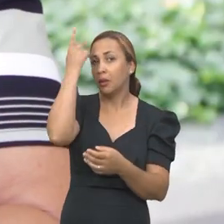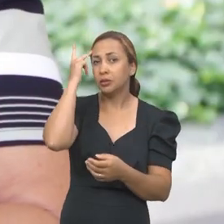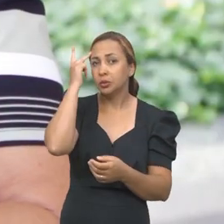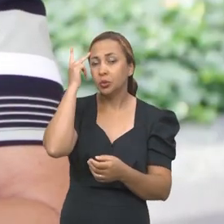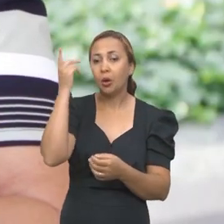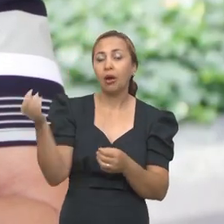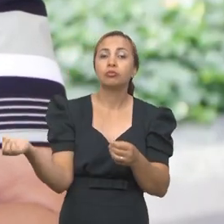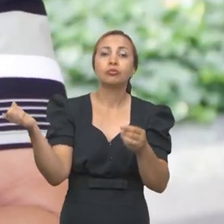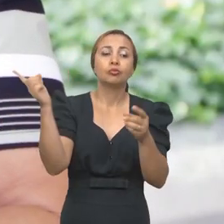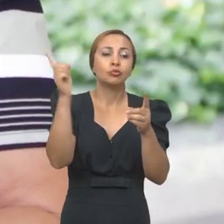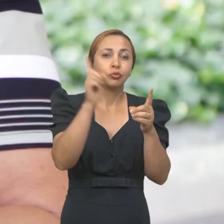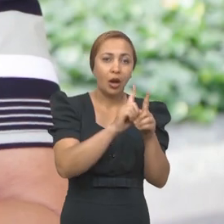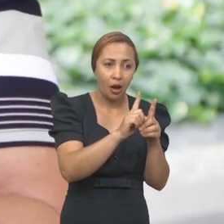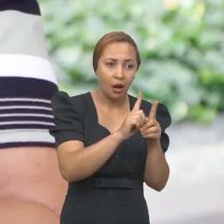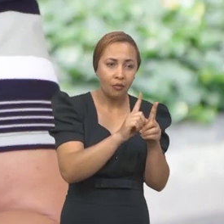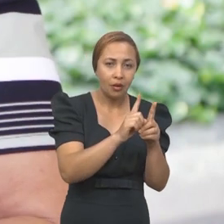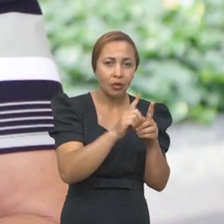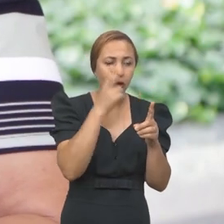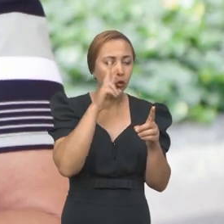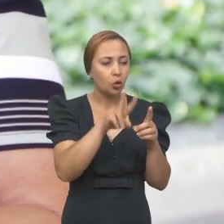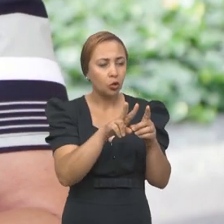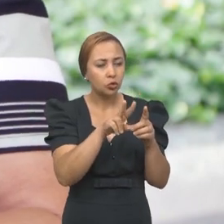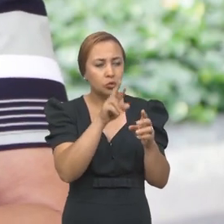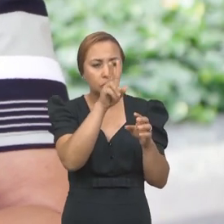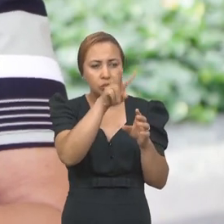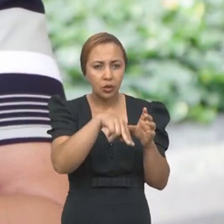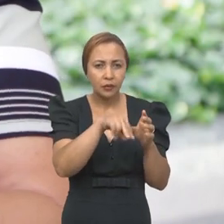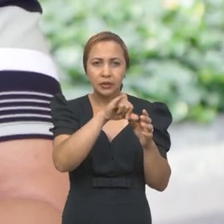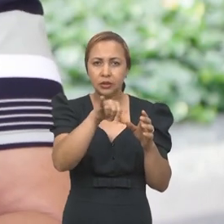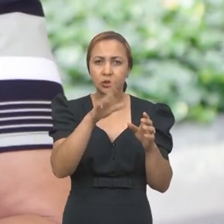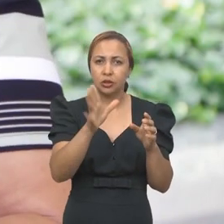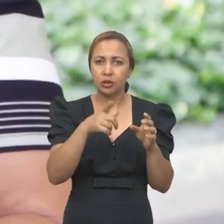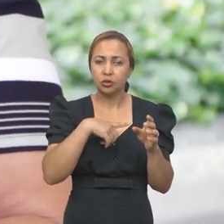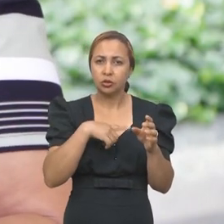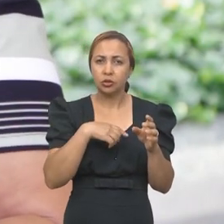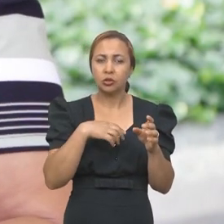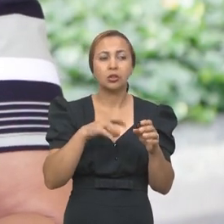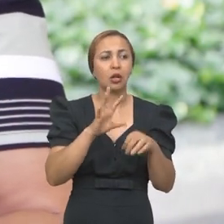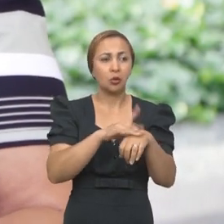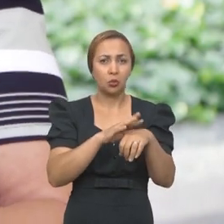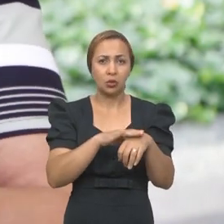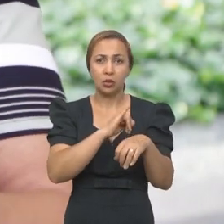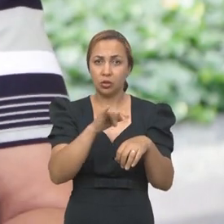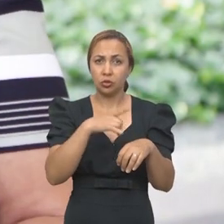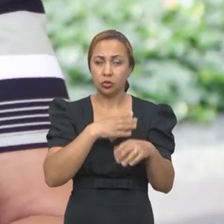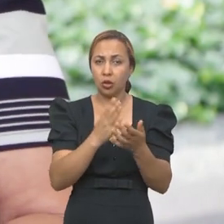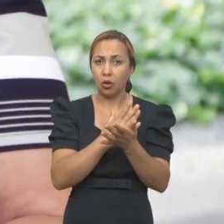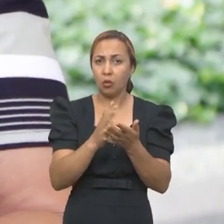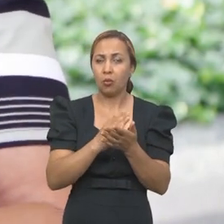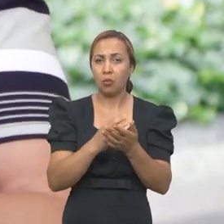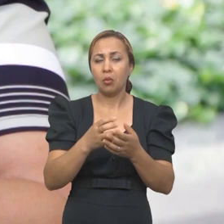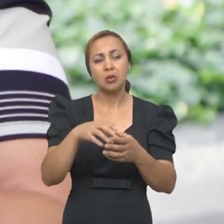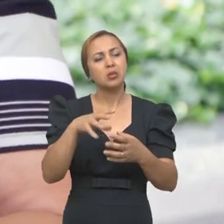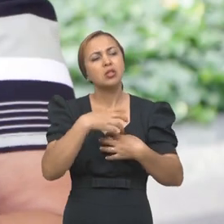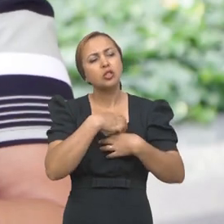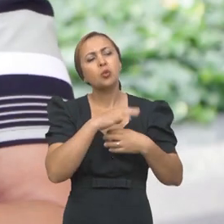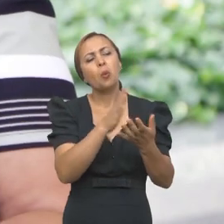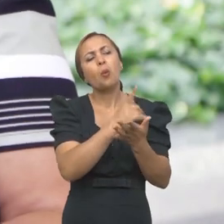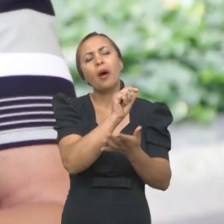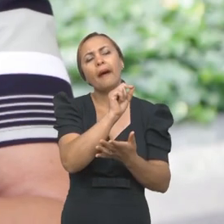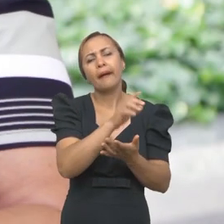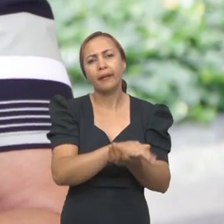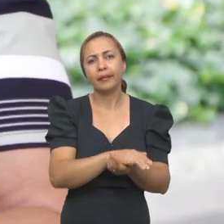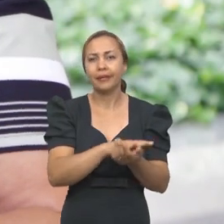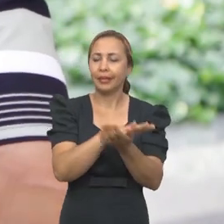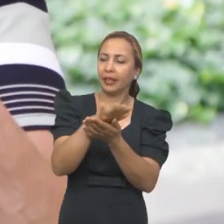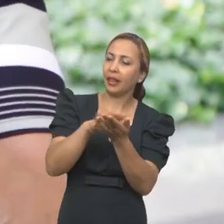essa pessoa chegava, nós abordávamos se ela já tinha tido a doença, se tinha algum sintoma. Então, se não tivesse, não